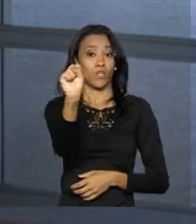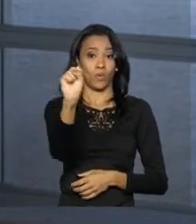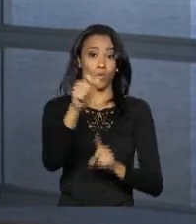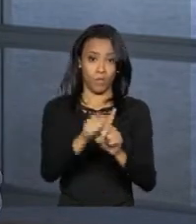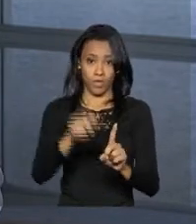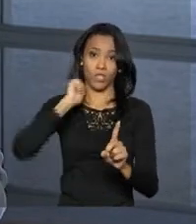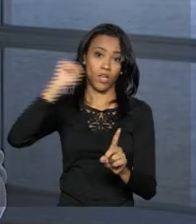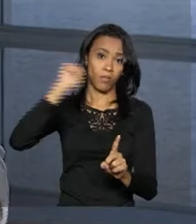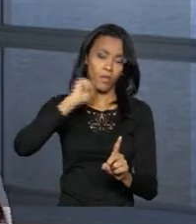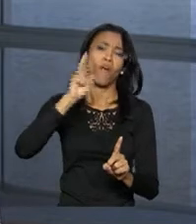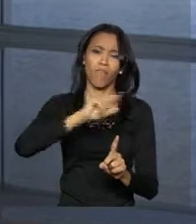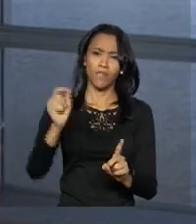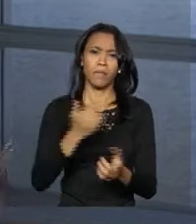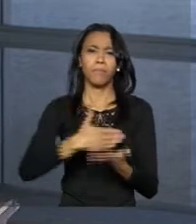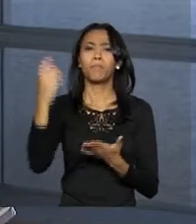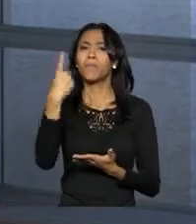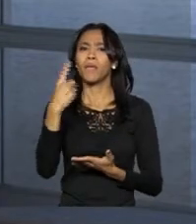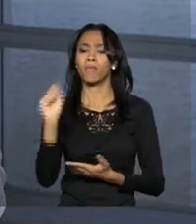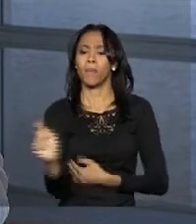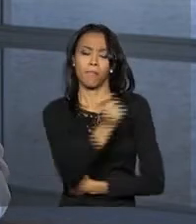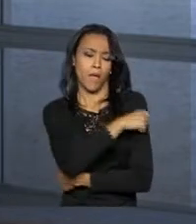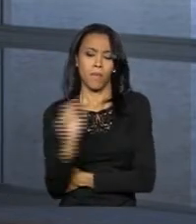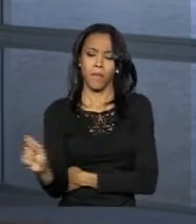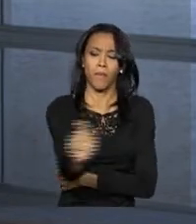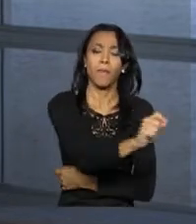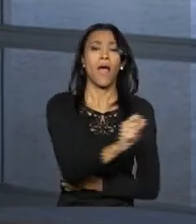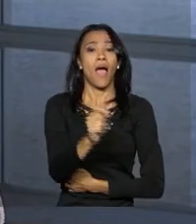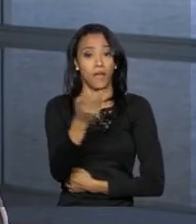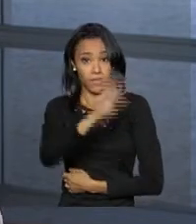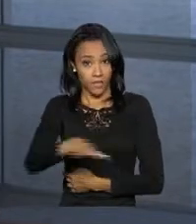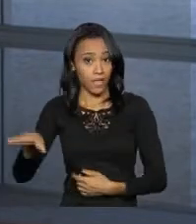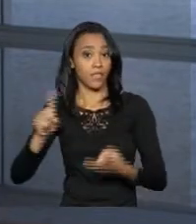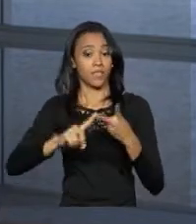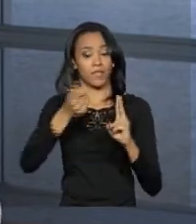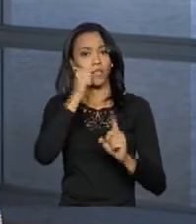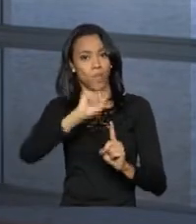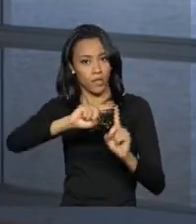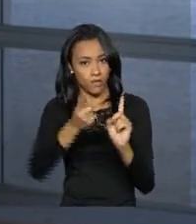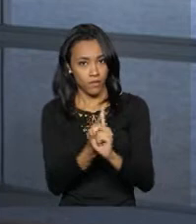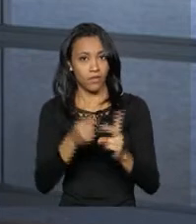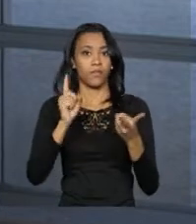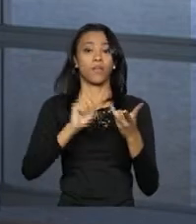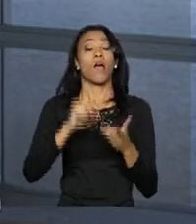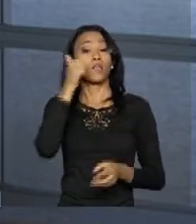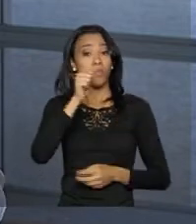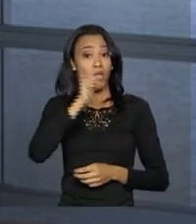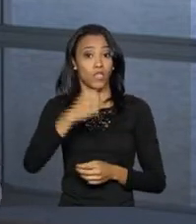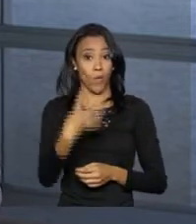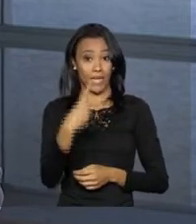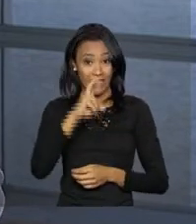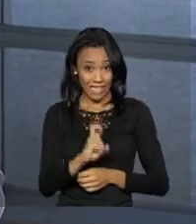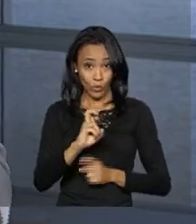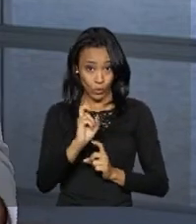primeira etapa, vão ser vacinadas as crianças de 6 meses até 5 anos, as gestantes, as mulheres com até 45 dias de